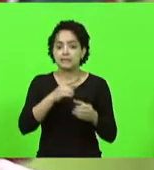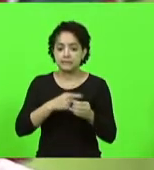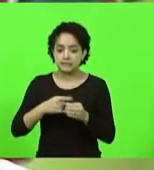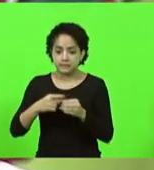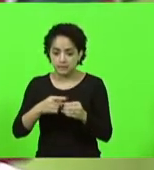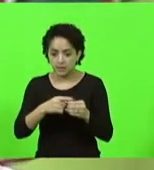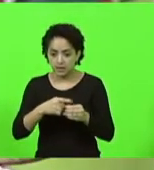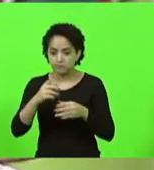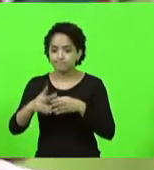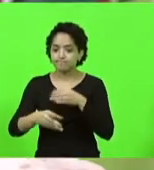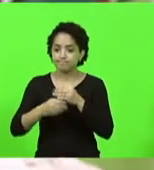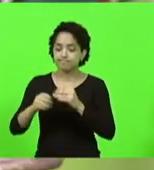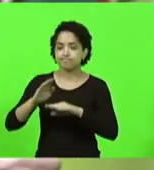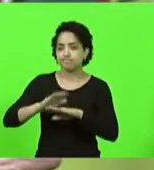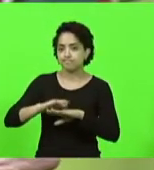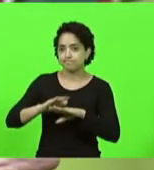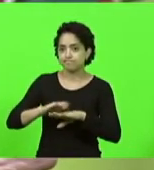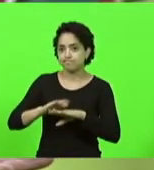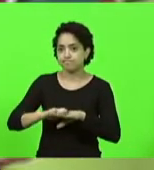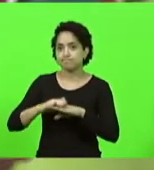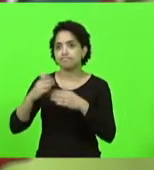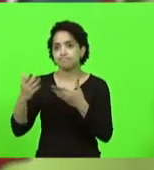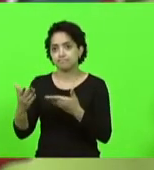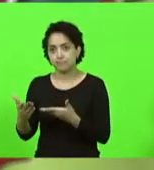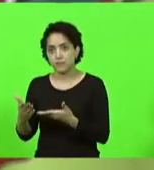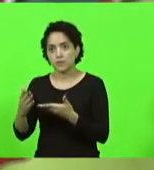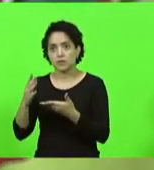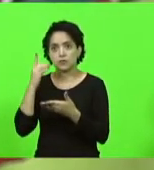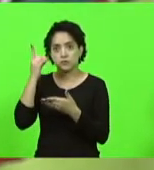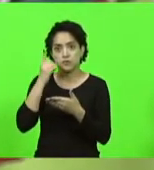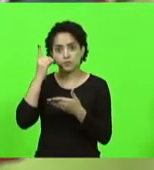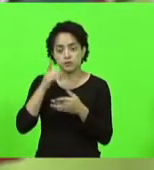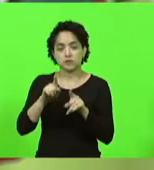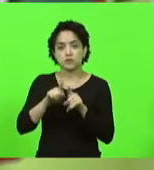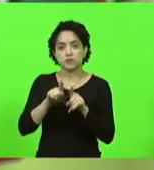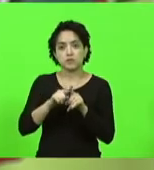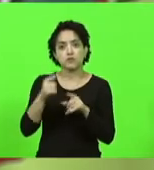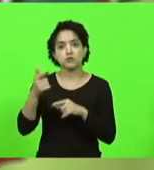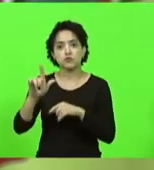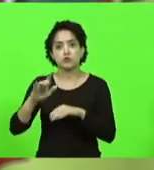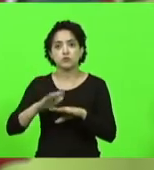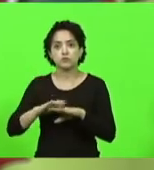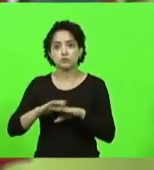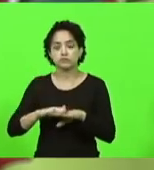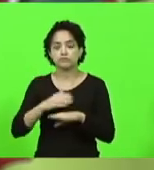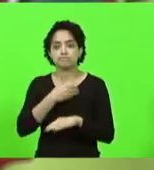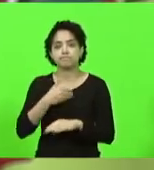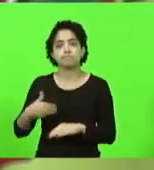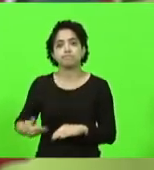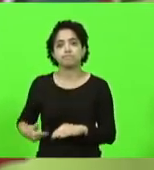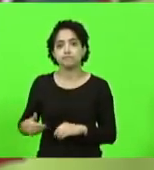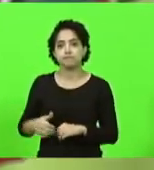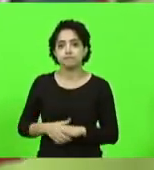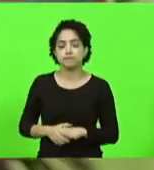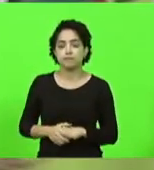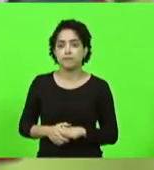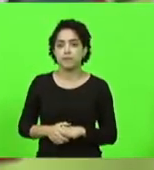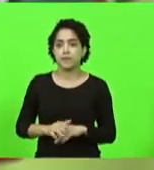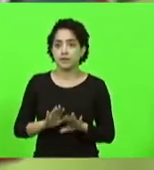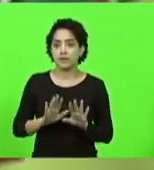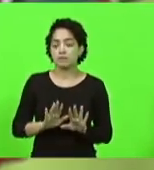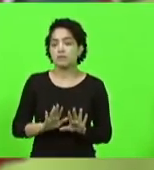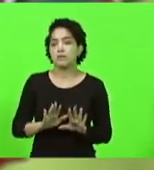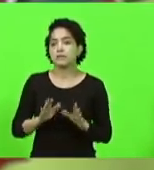das emendas parlamentares, contribuição desta Casa, seja de outras ações diretas do governo. Mas agora, meus amigos,